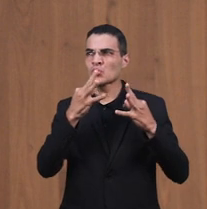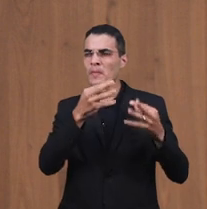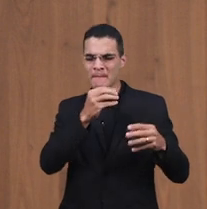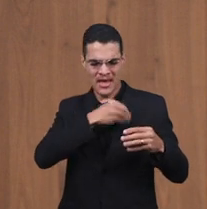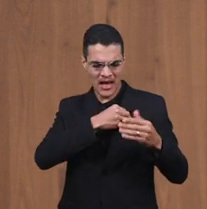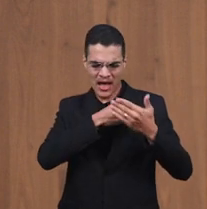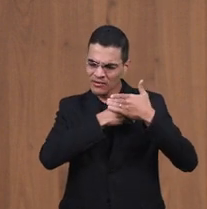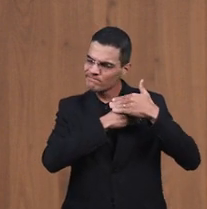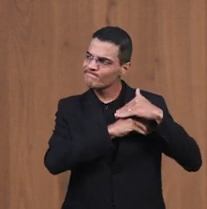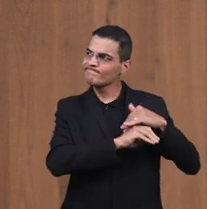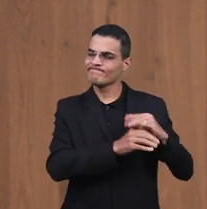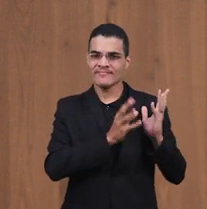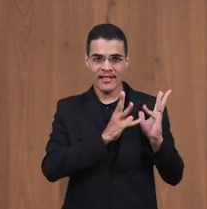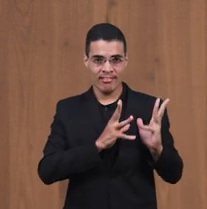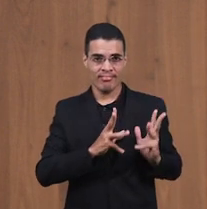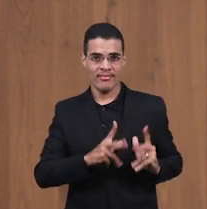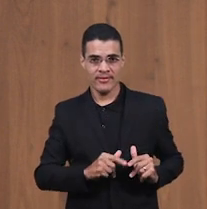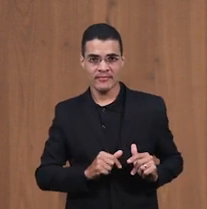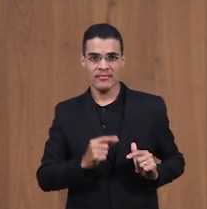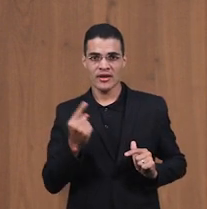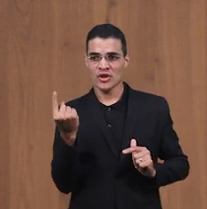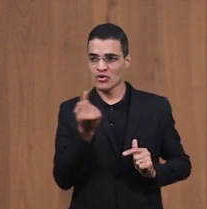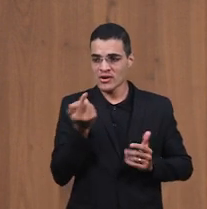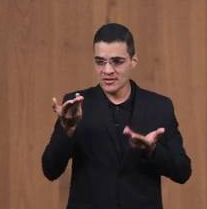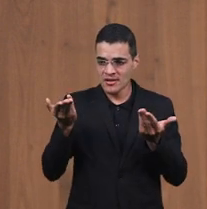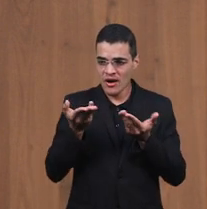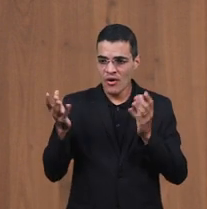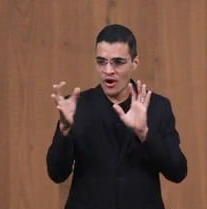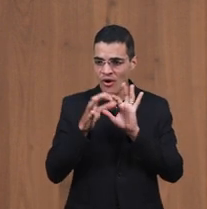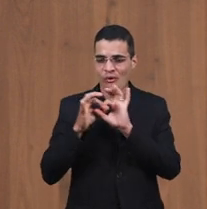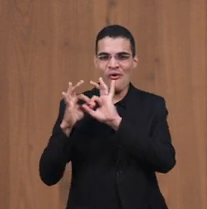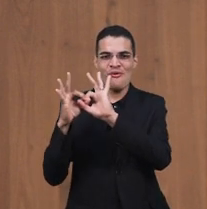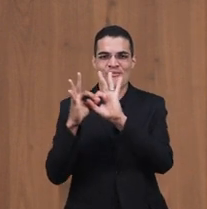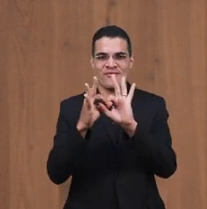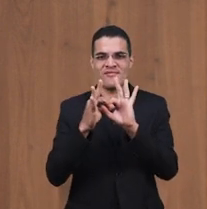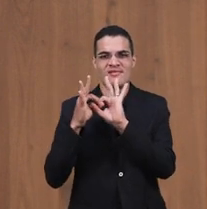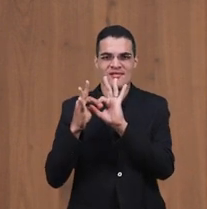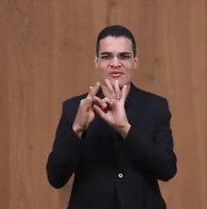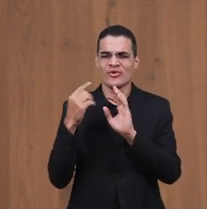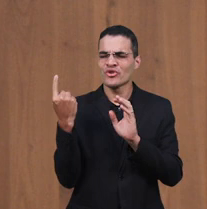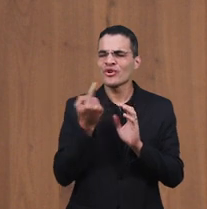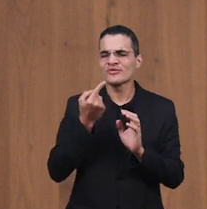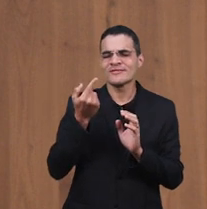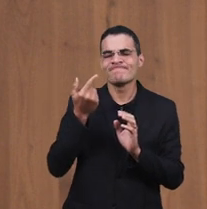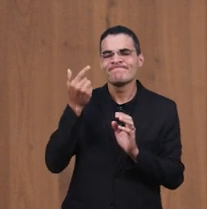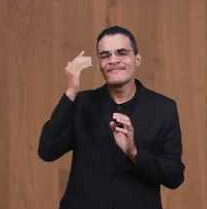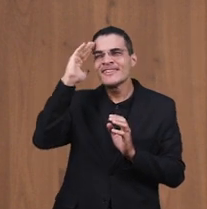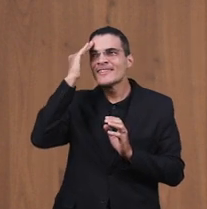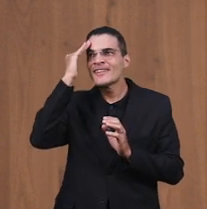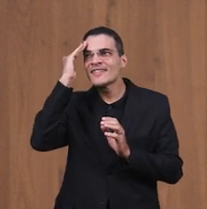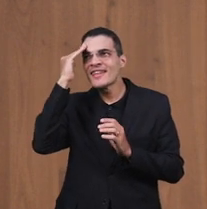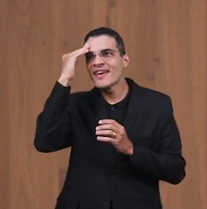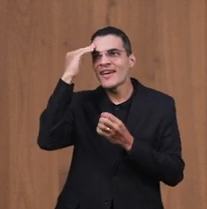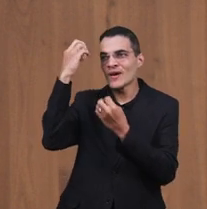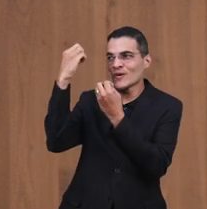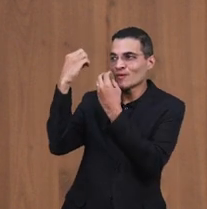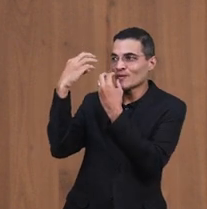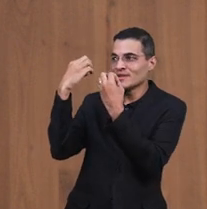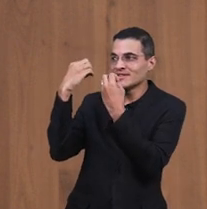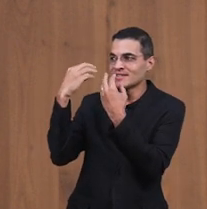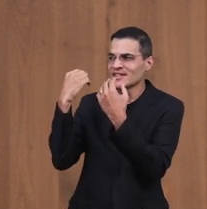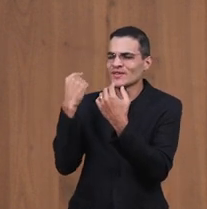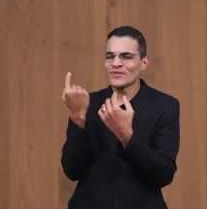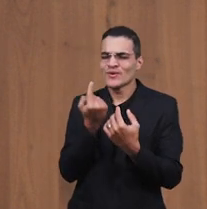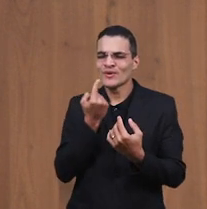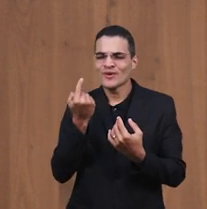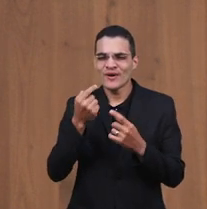que não Te agrada Senhor Deus e dando comunhão contigo Que possamos alcançar o Teu propósito O Teu ensino Que